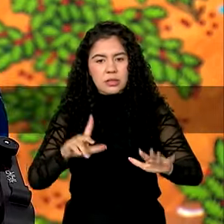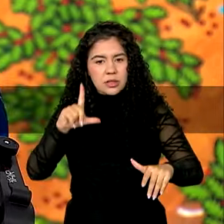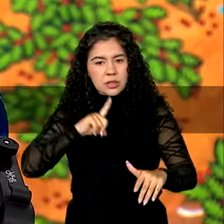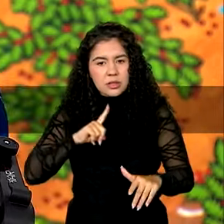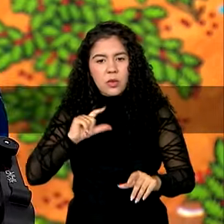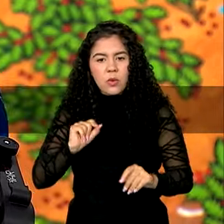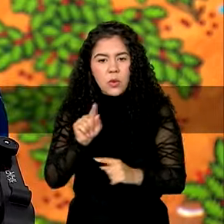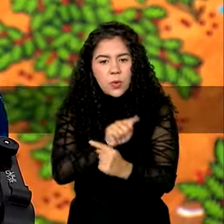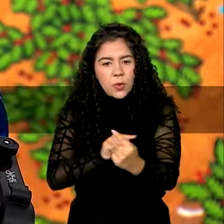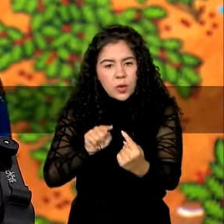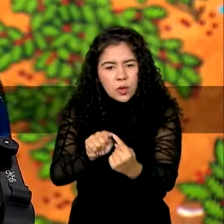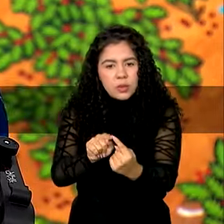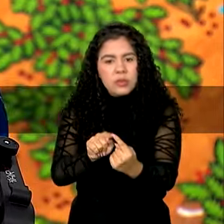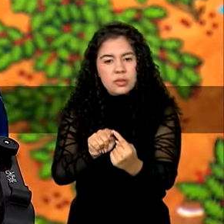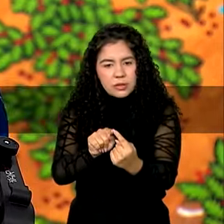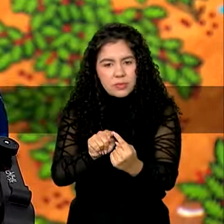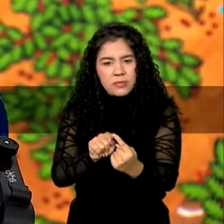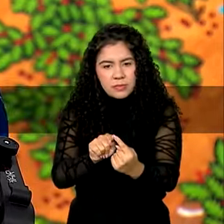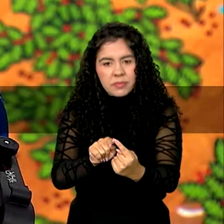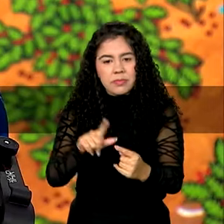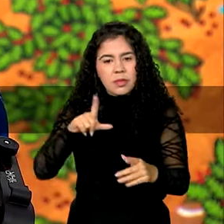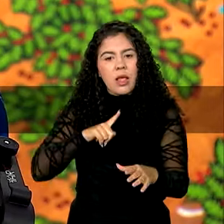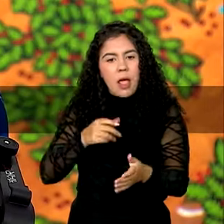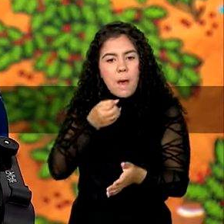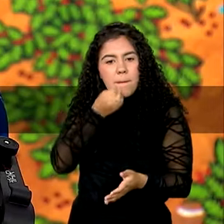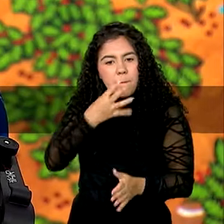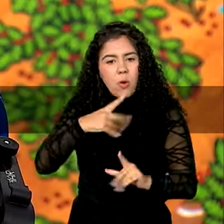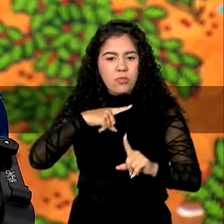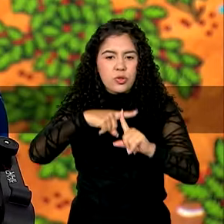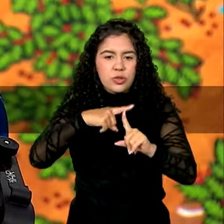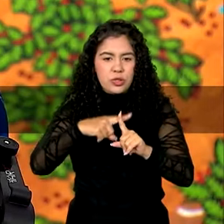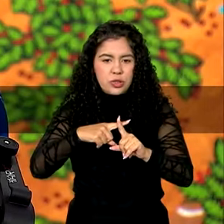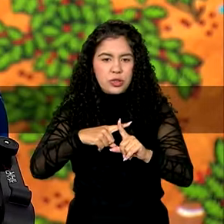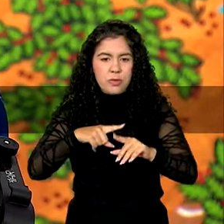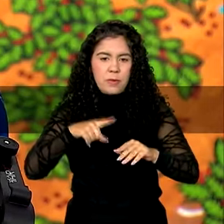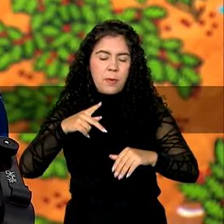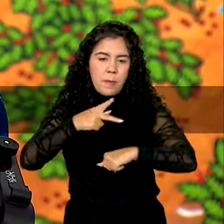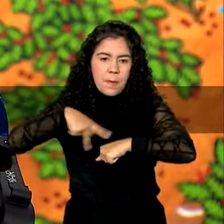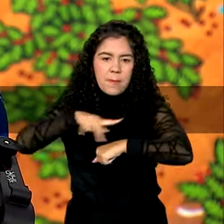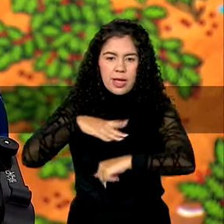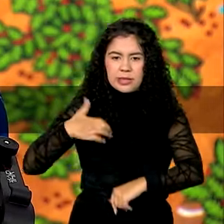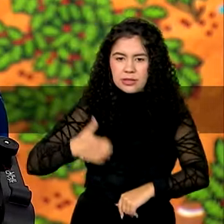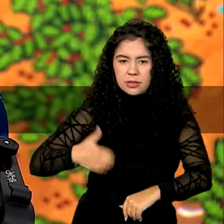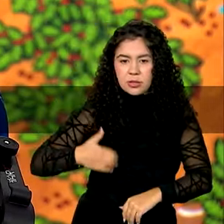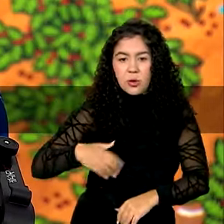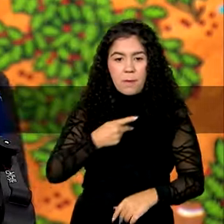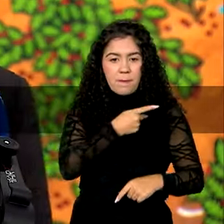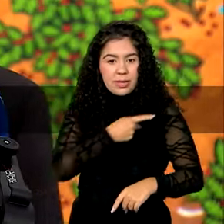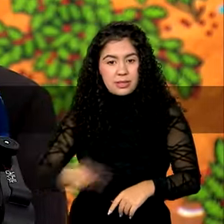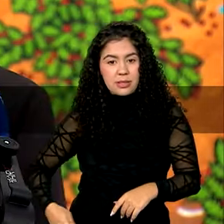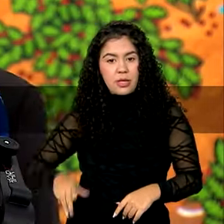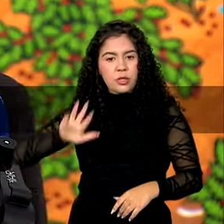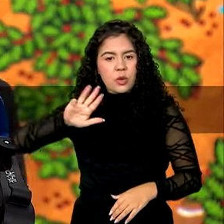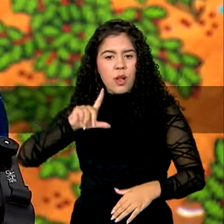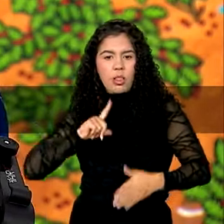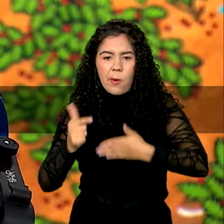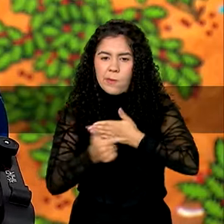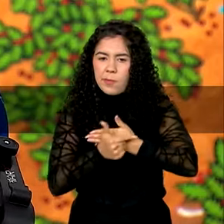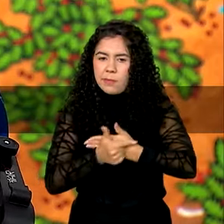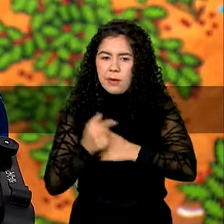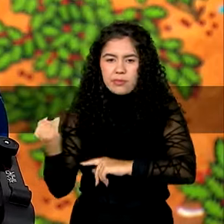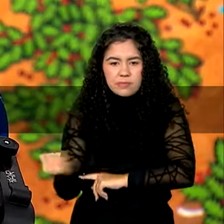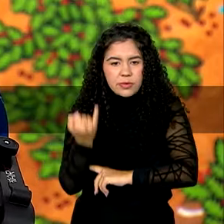ver com o peronismo, nem nada, senão porque é conveniente para a Argentina, é um bloco importantíssimo, Lula tem um papel regional e dentro dos